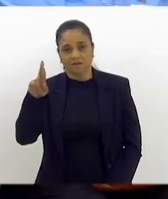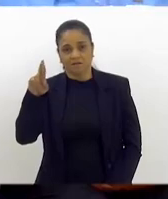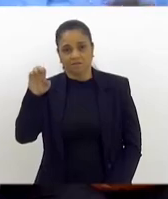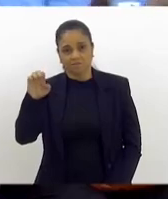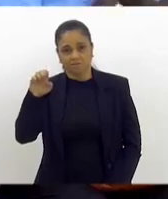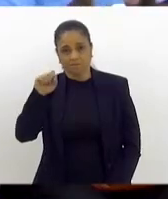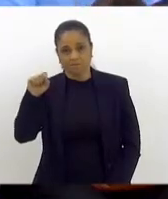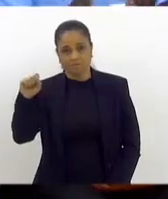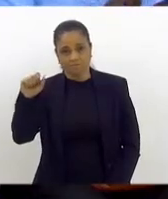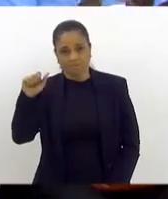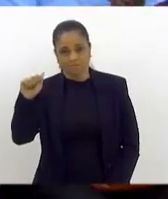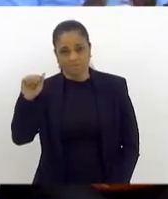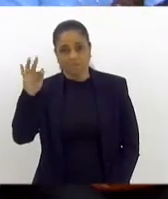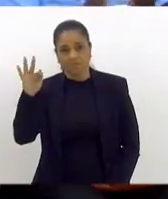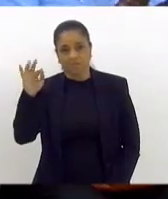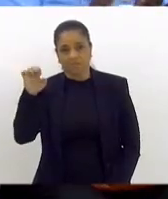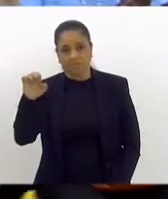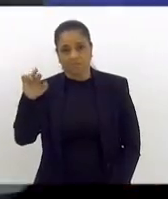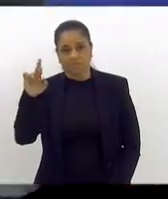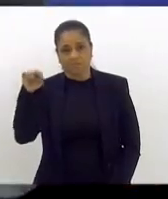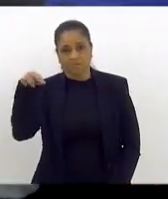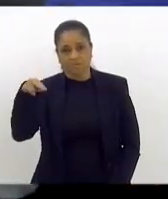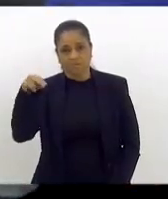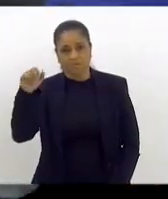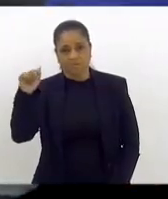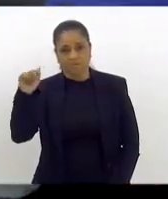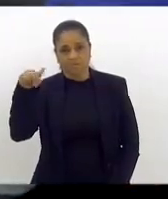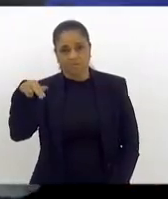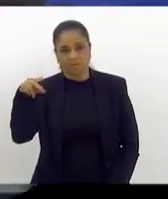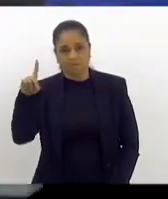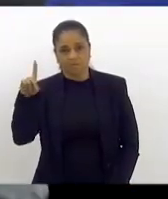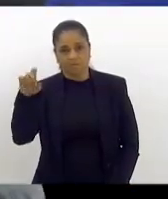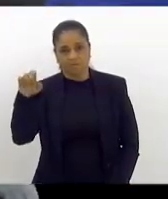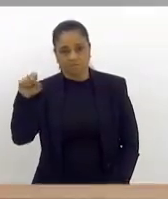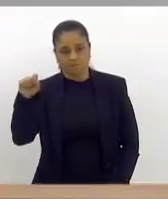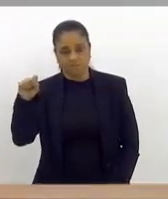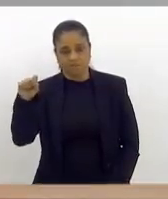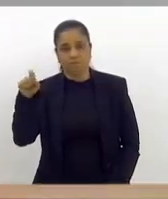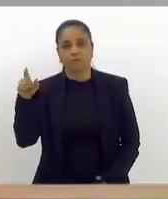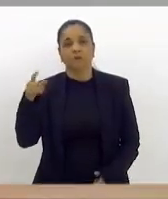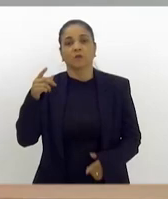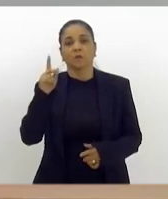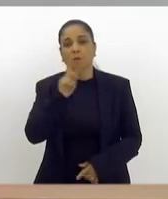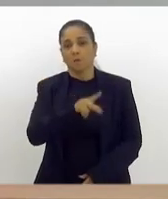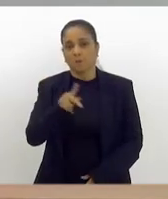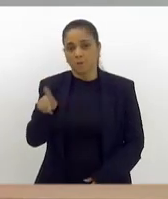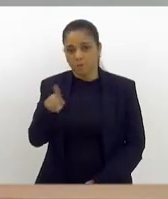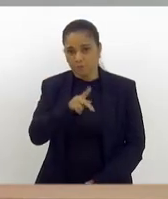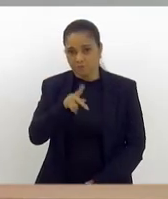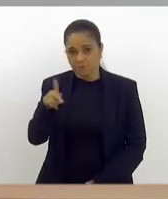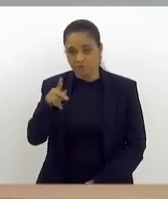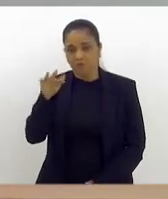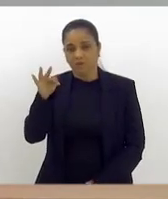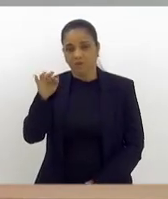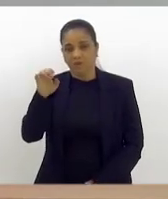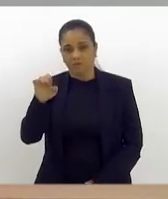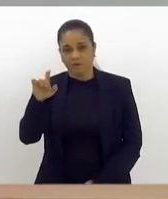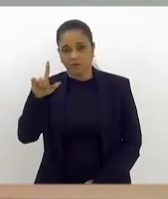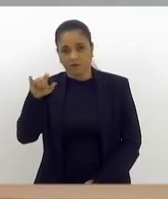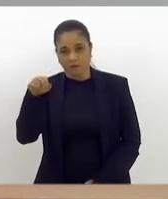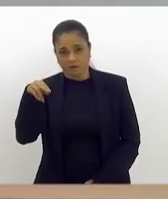professor Felipe Souza Nilo Mendes,